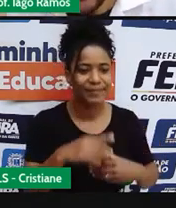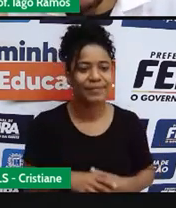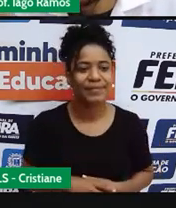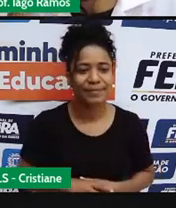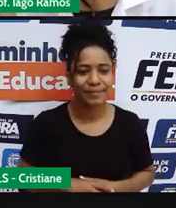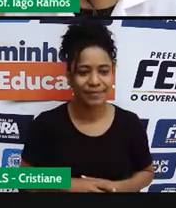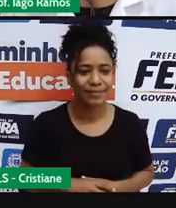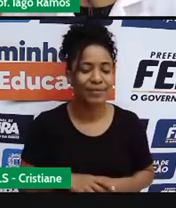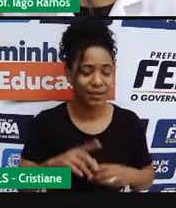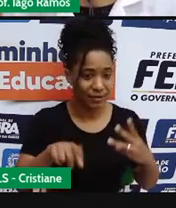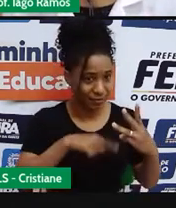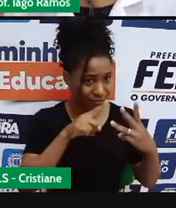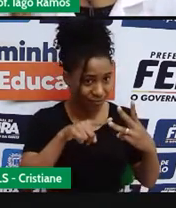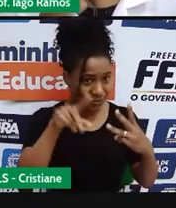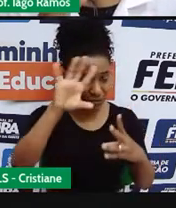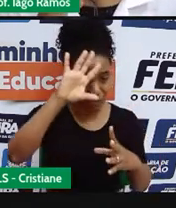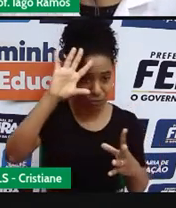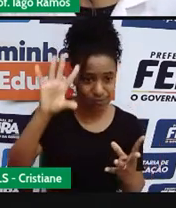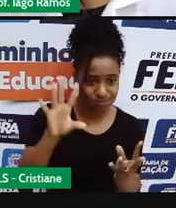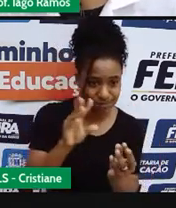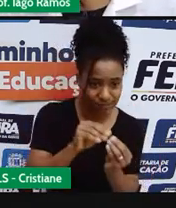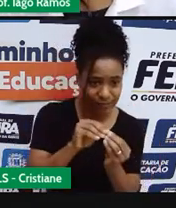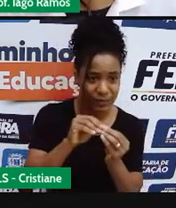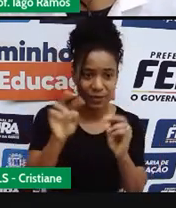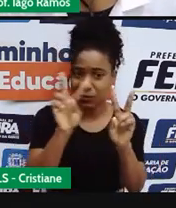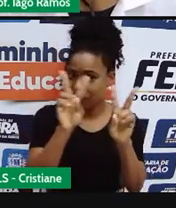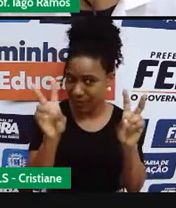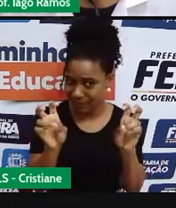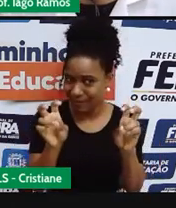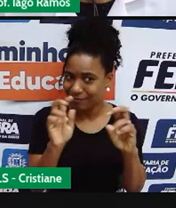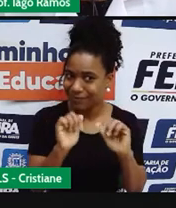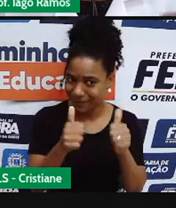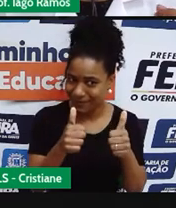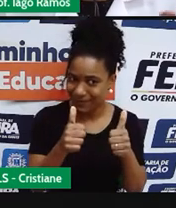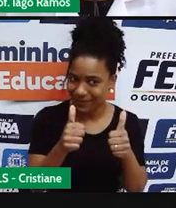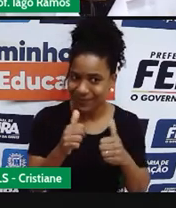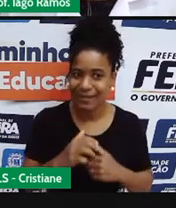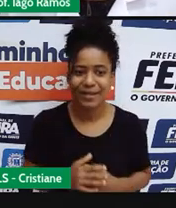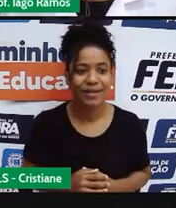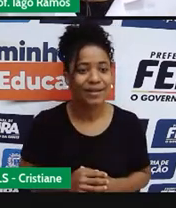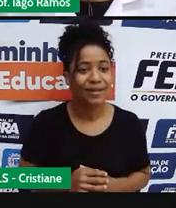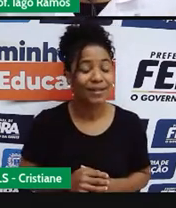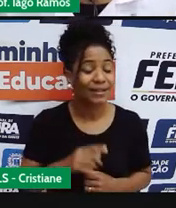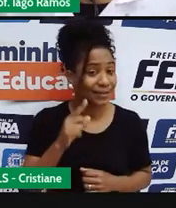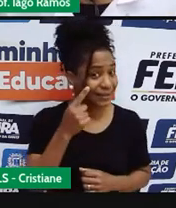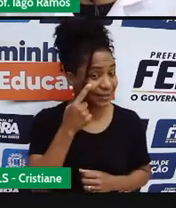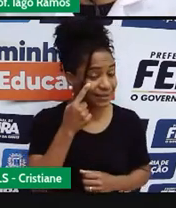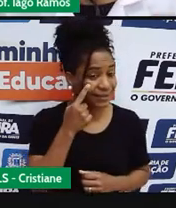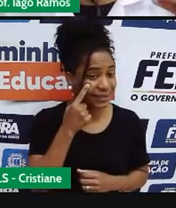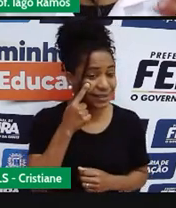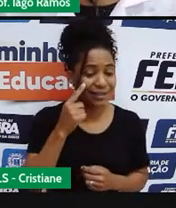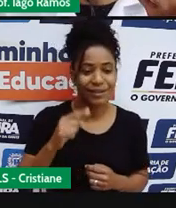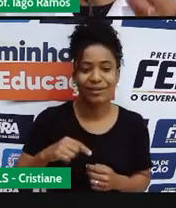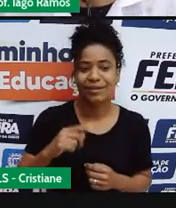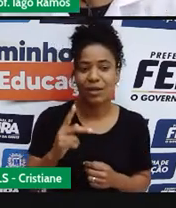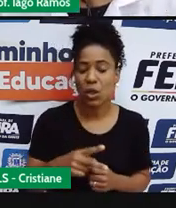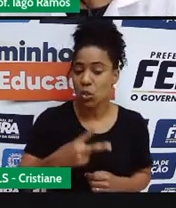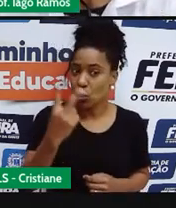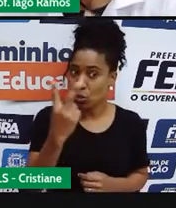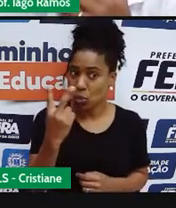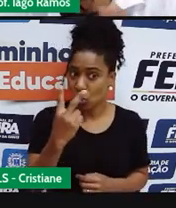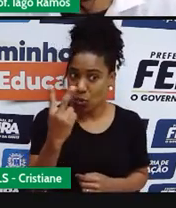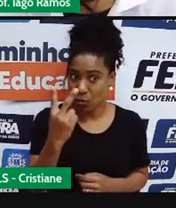fechar o tema dessa aula, tá? Se por dois quilos de feijão, por dois